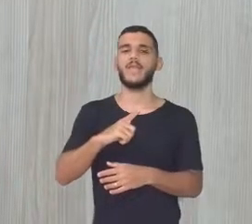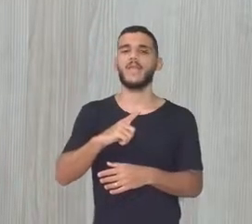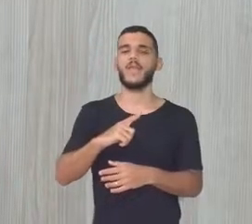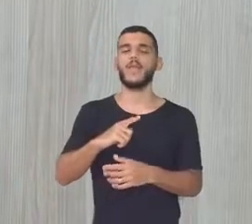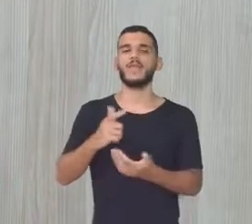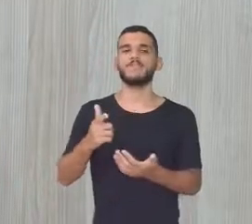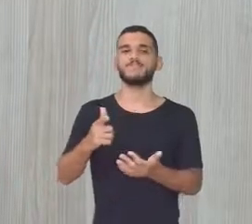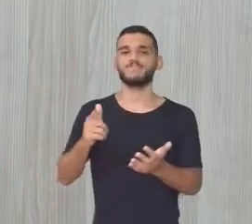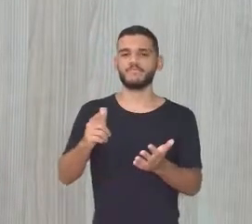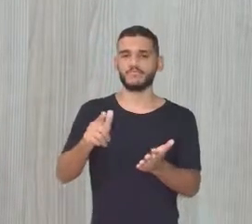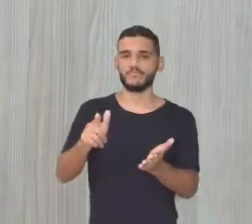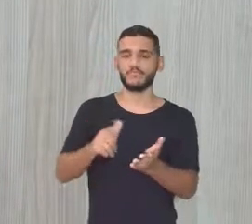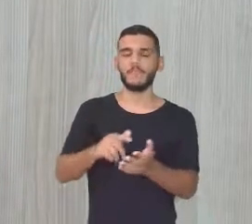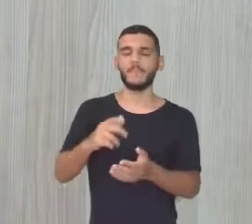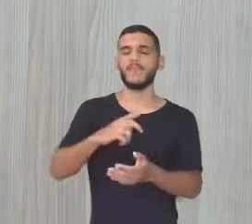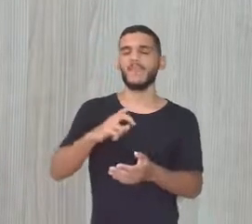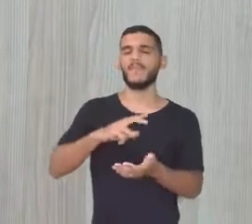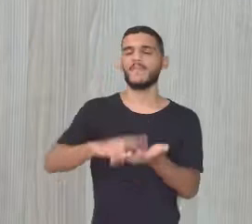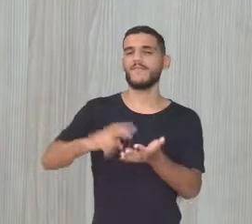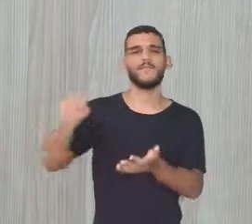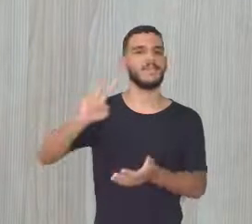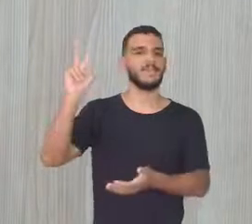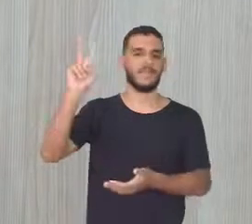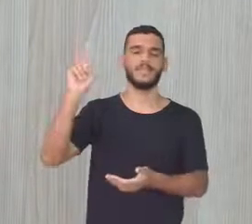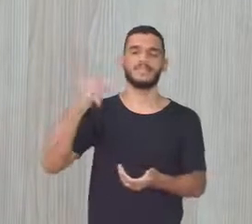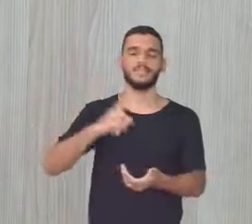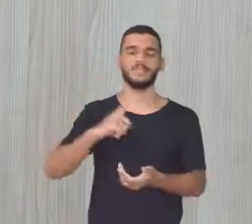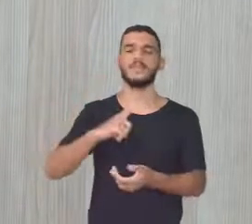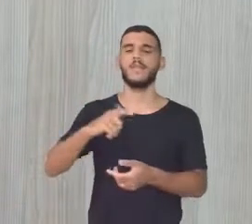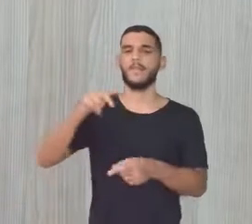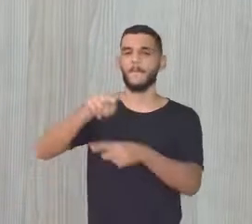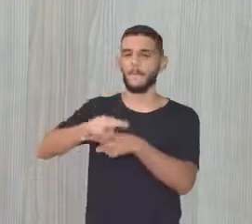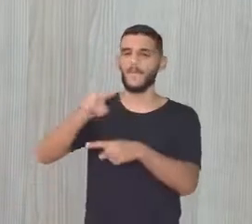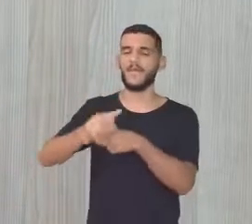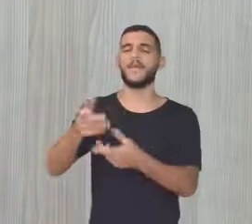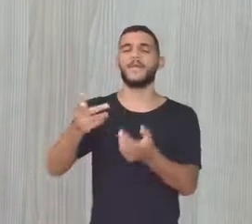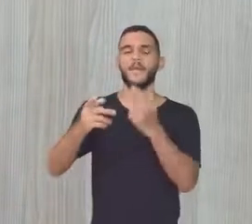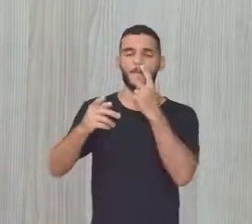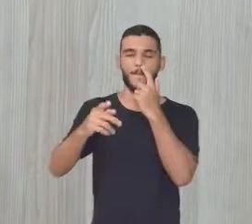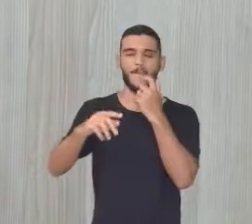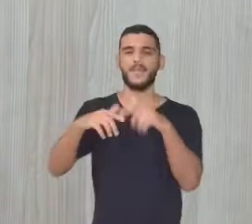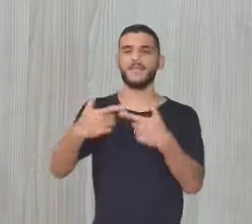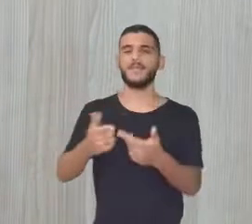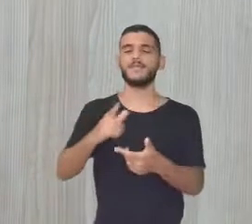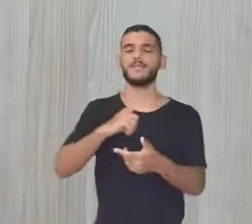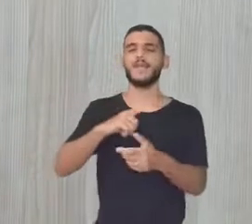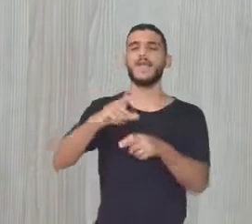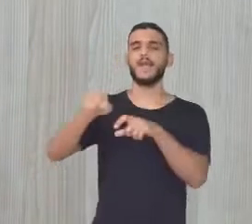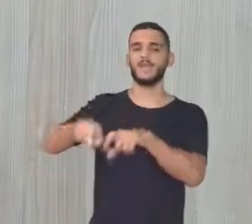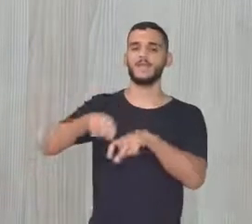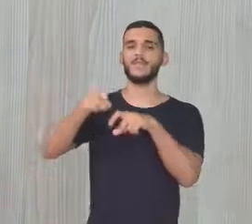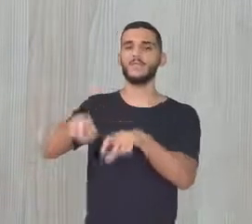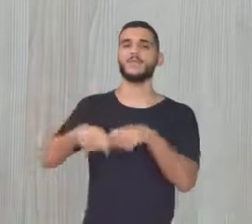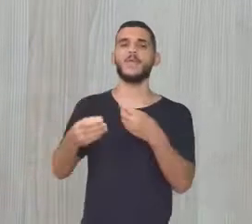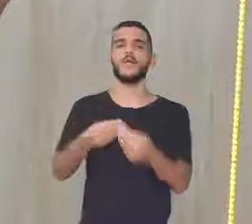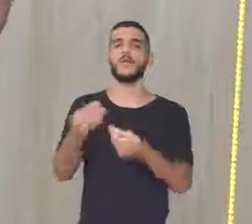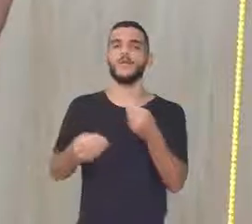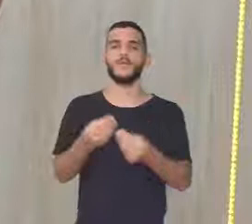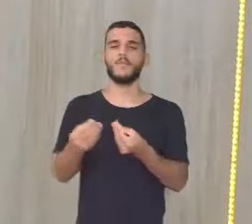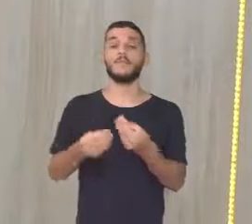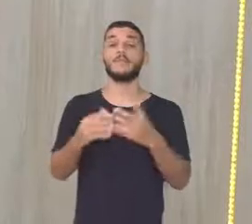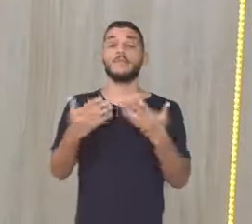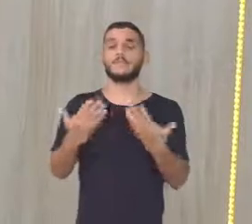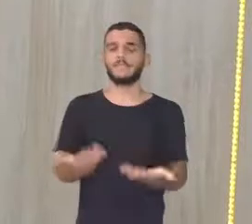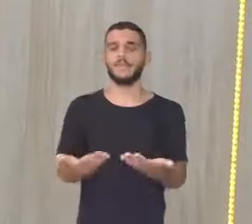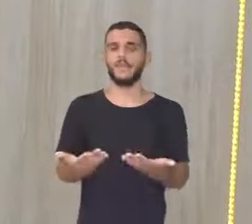utilizaram Para exportação E explorar Então foi bastante difundida Essa questão da agricultura Não é professor Giojo? Exatamente Então a